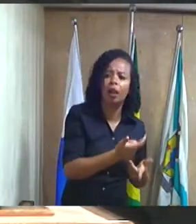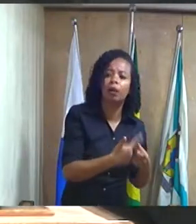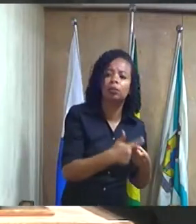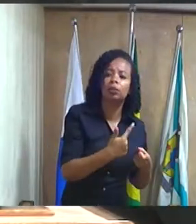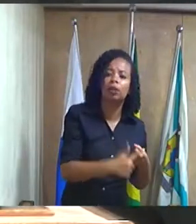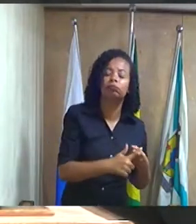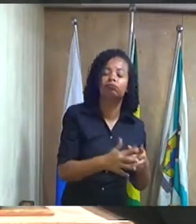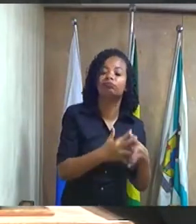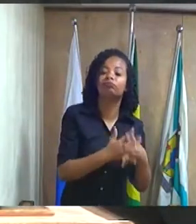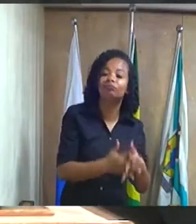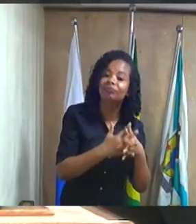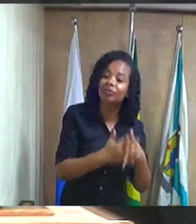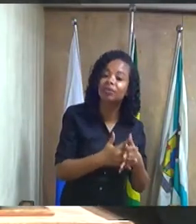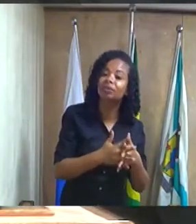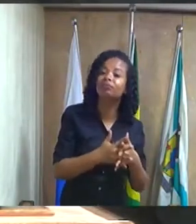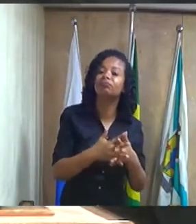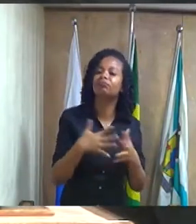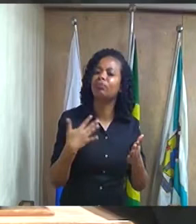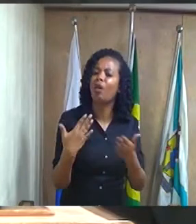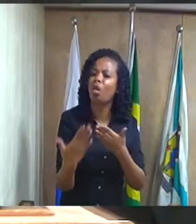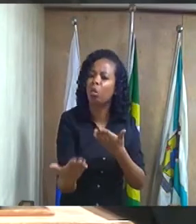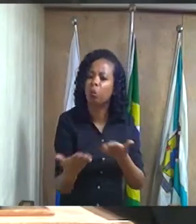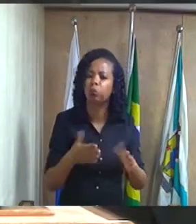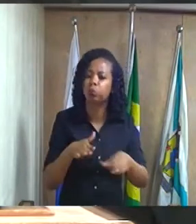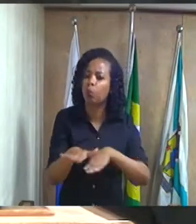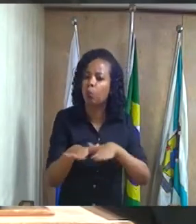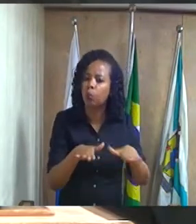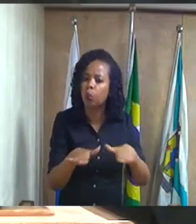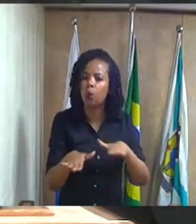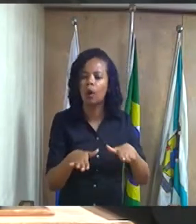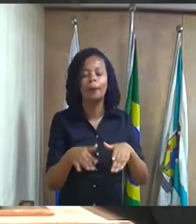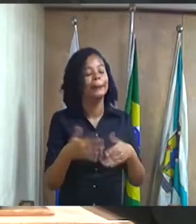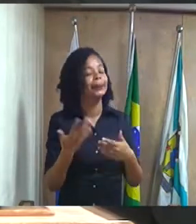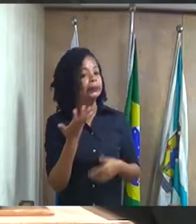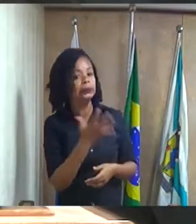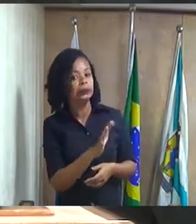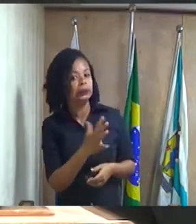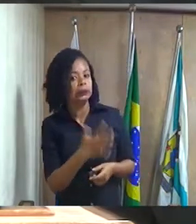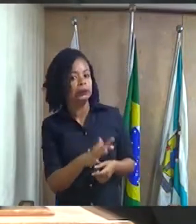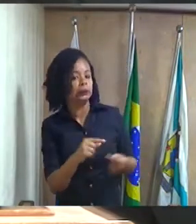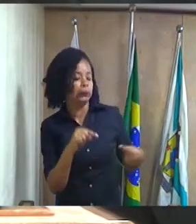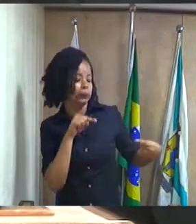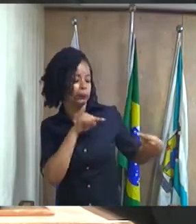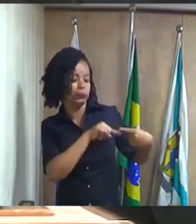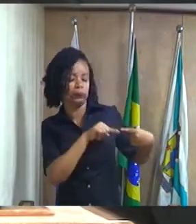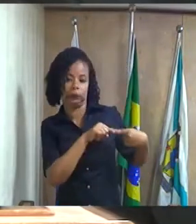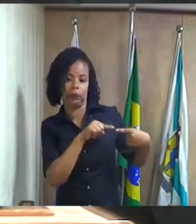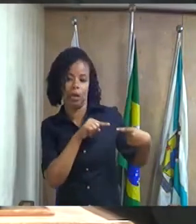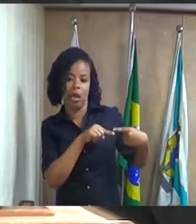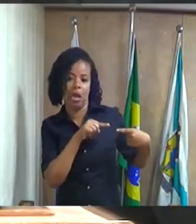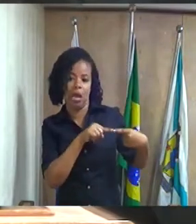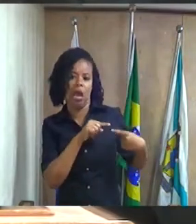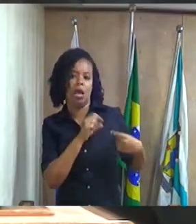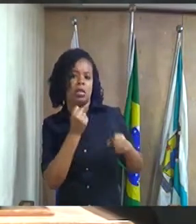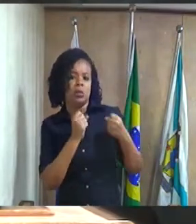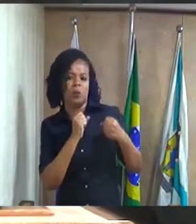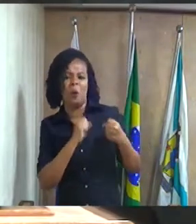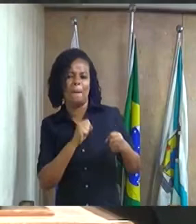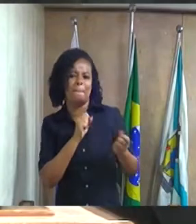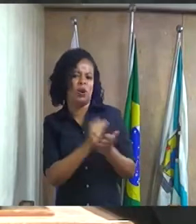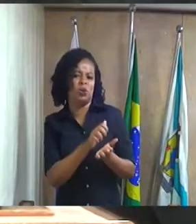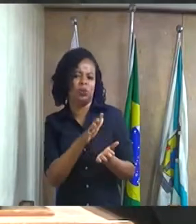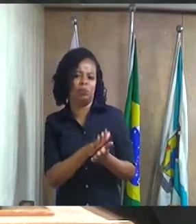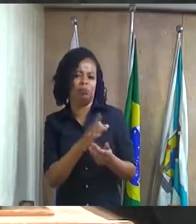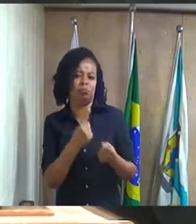do trânsito mas também não concordo com essa indústria da multa que se reboca tanto carro nesta